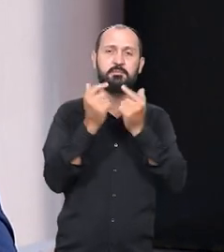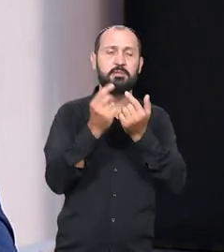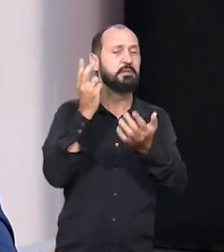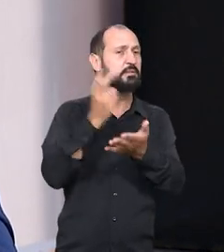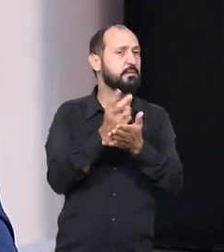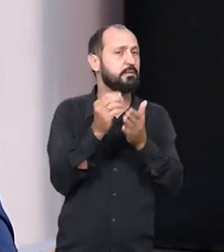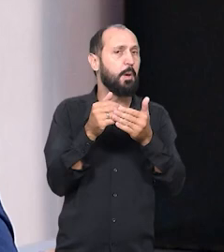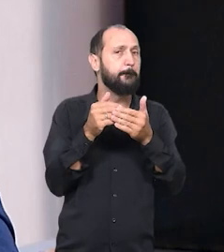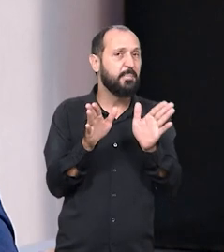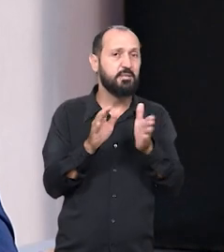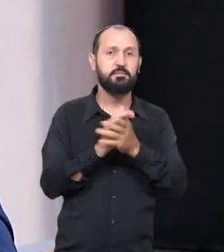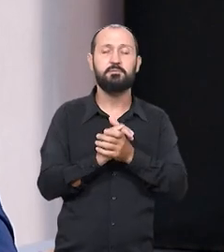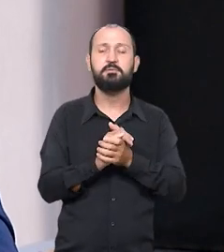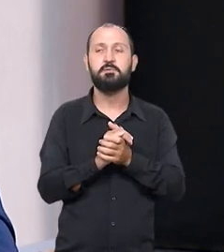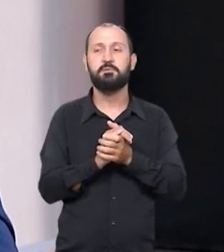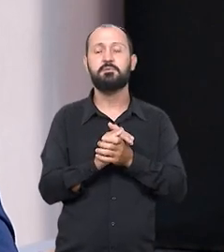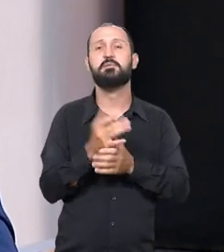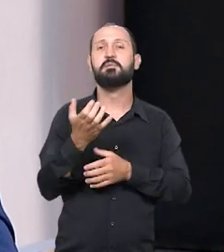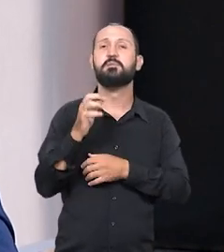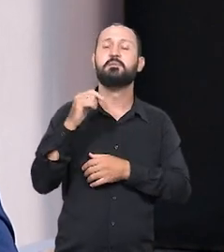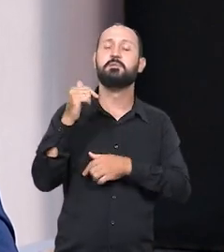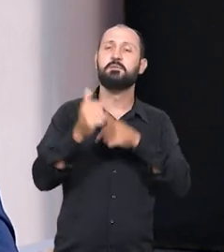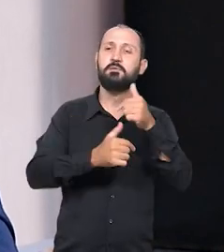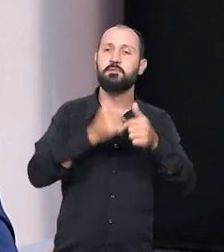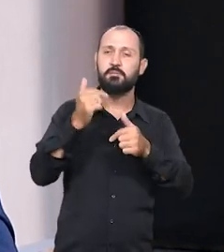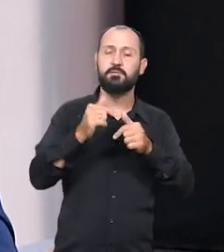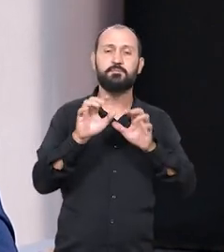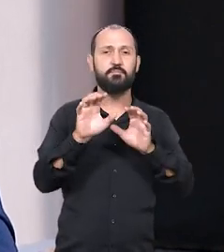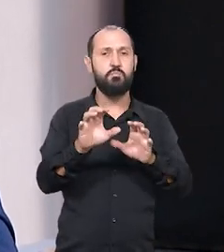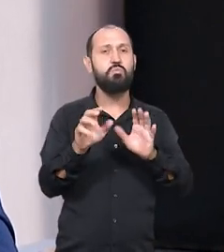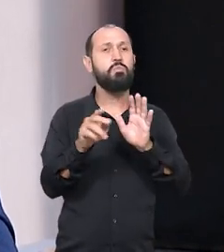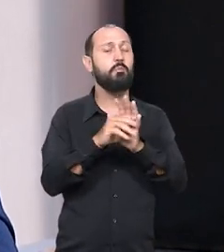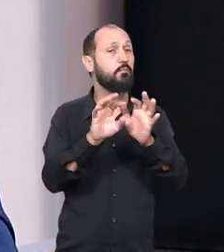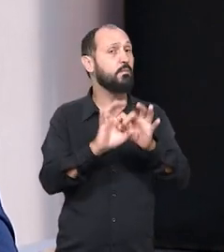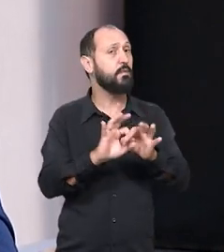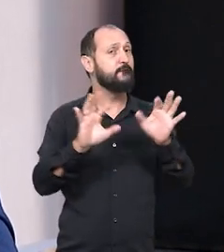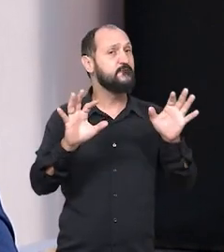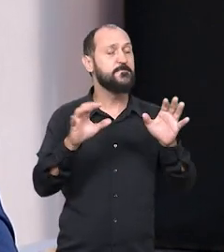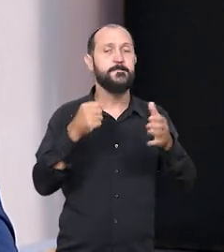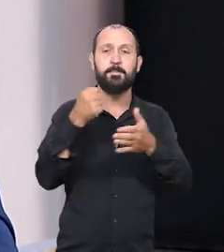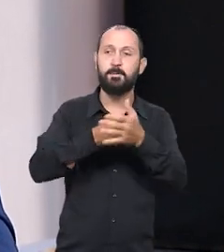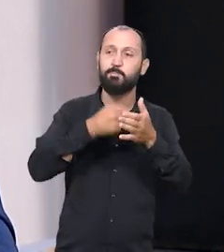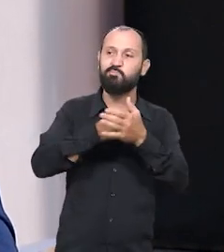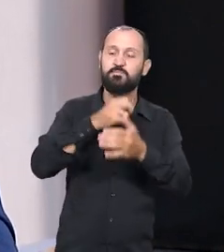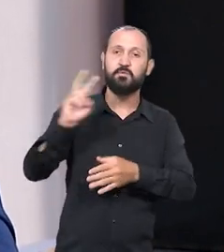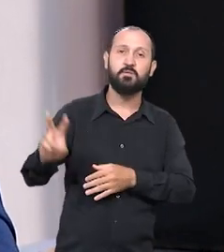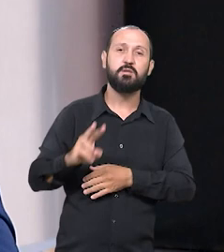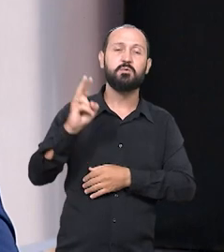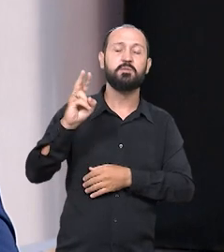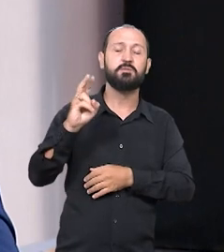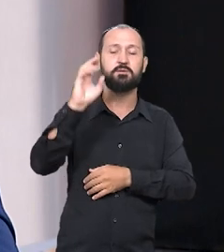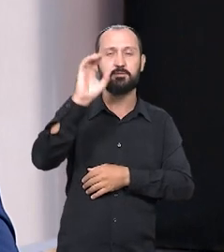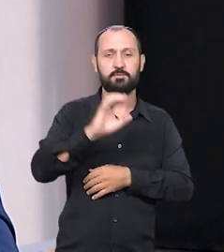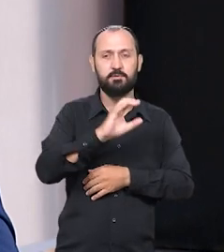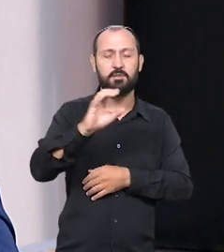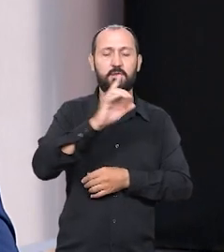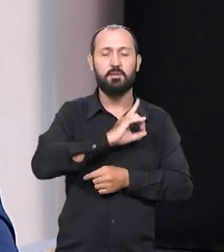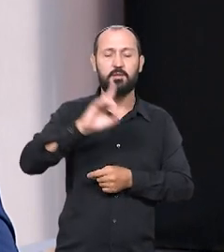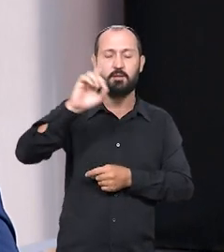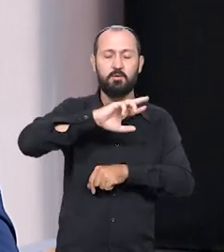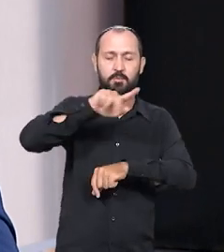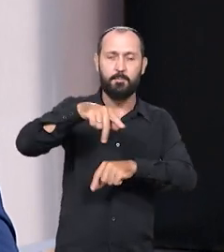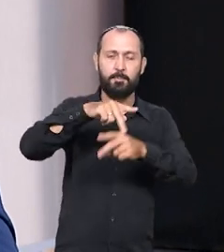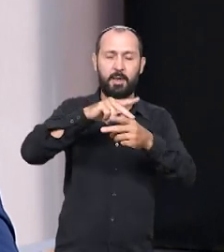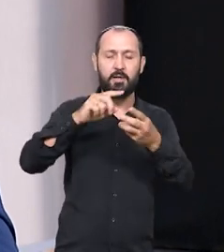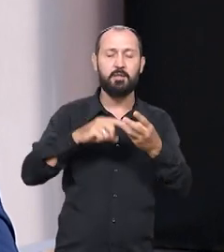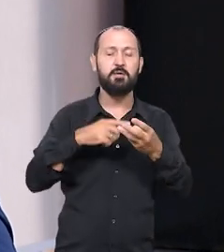portas abertas e nós pretendemos atuar dessa forma, independente, em defesa dos valores cristãos, Deus, Pátria, Família